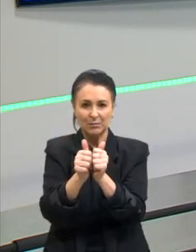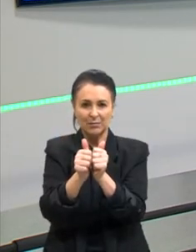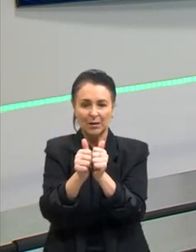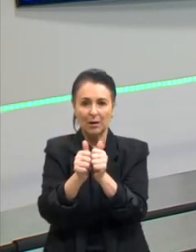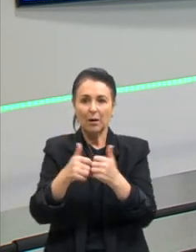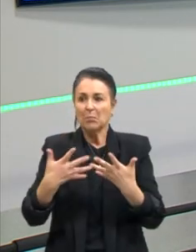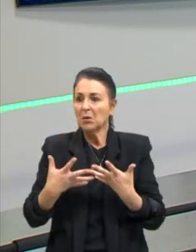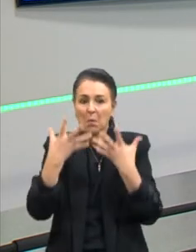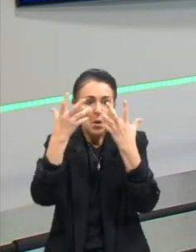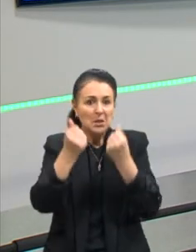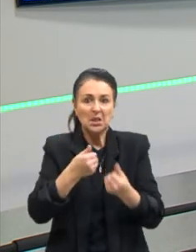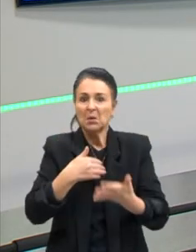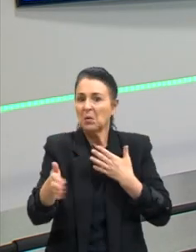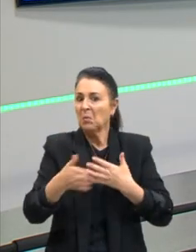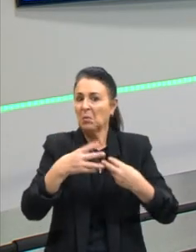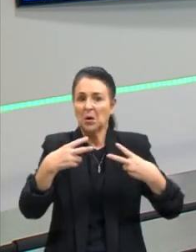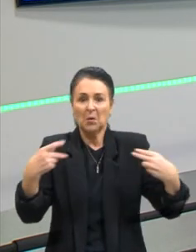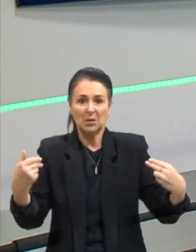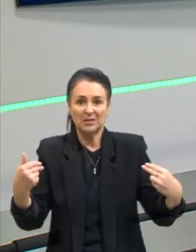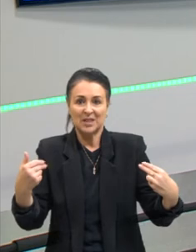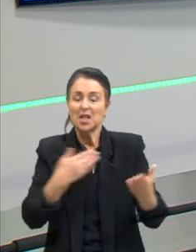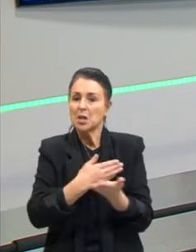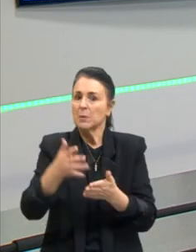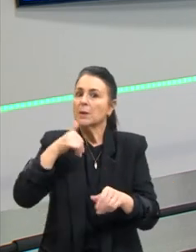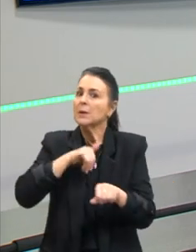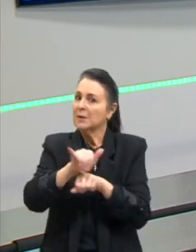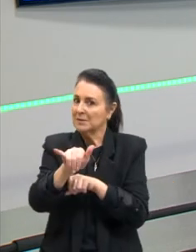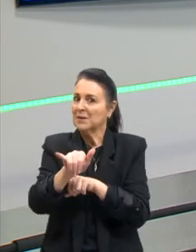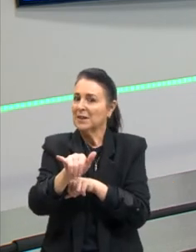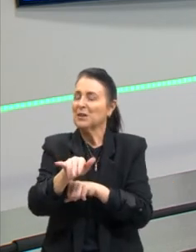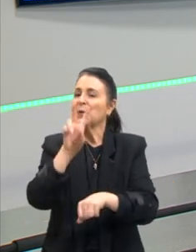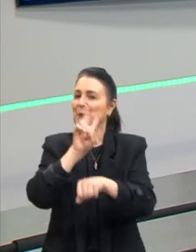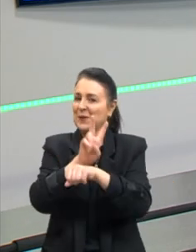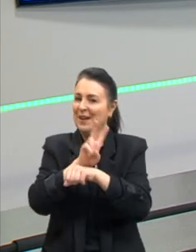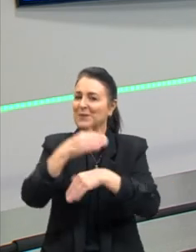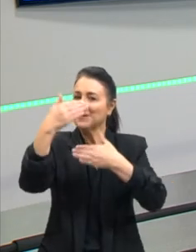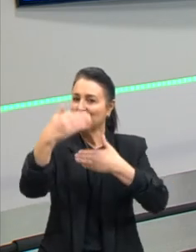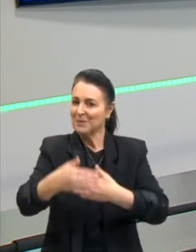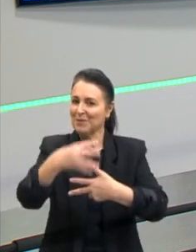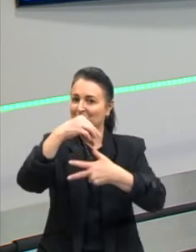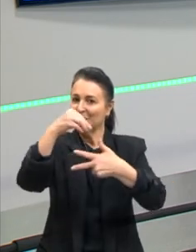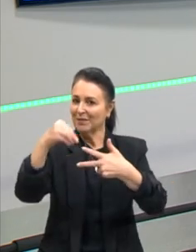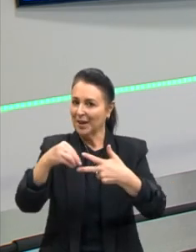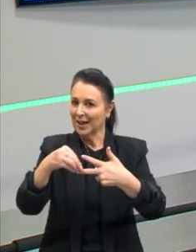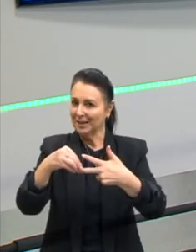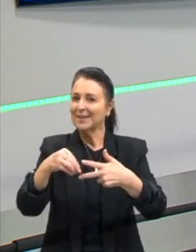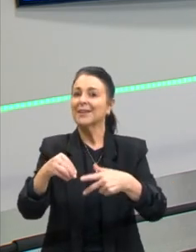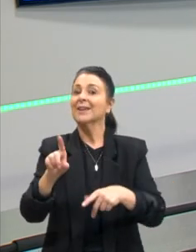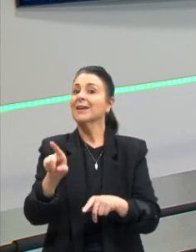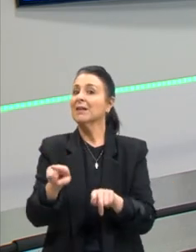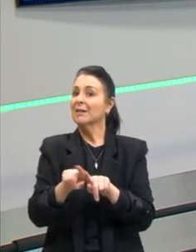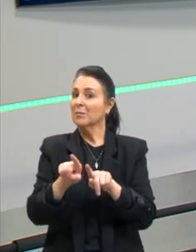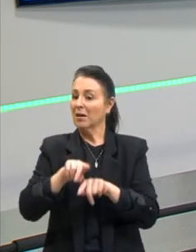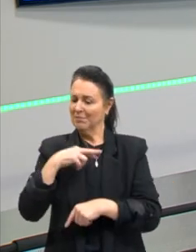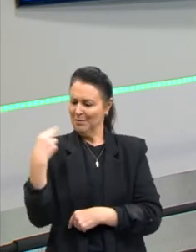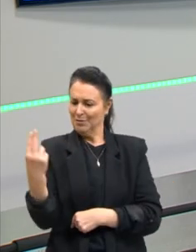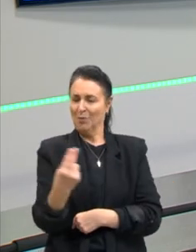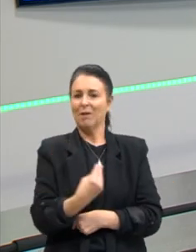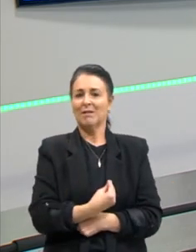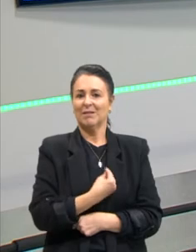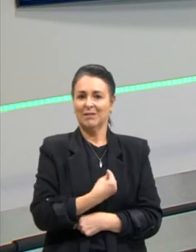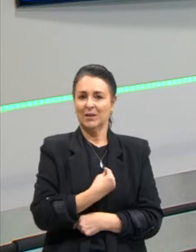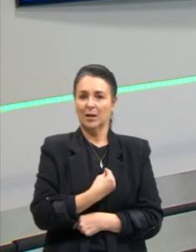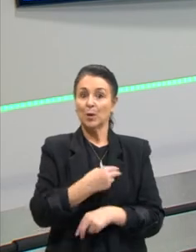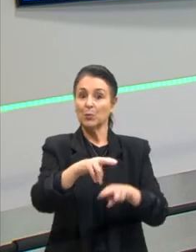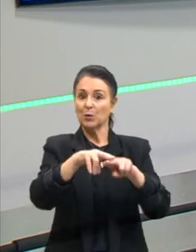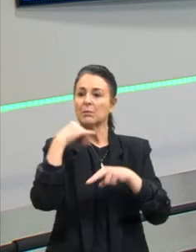deixarmos ser enganados. Nem na prova do Enem, e nem na vida. Está aqui a importância das imagens, está aqui a